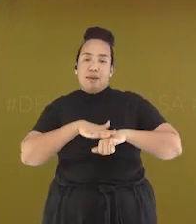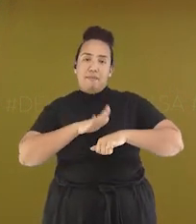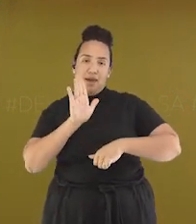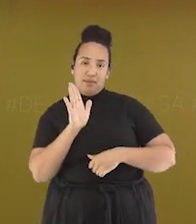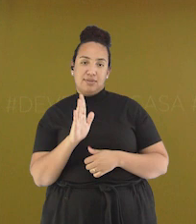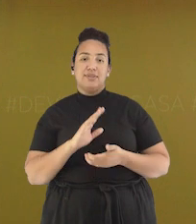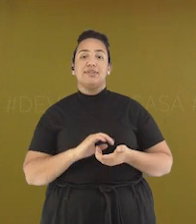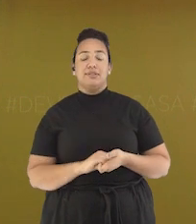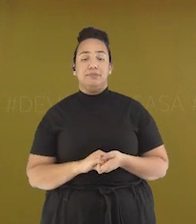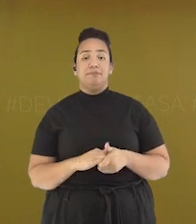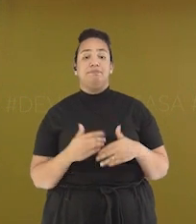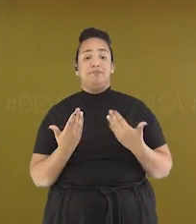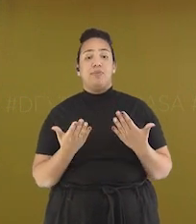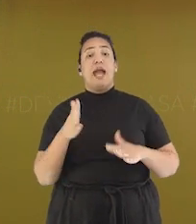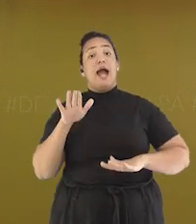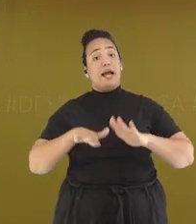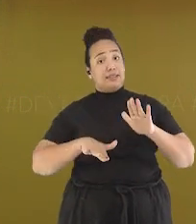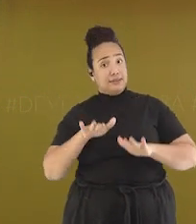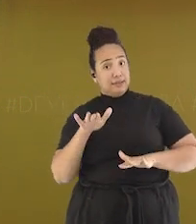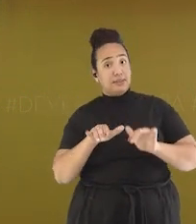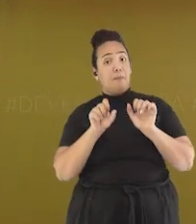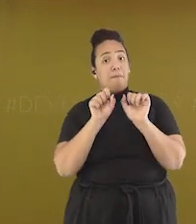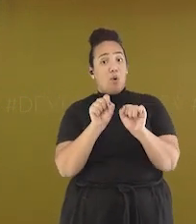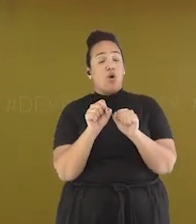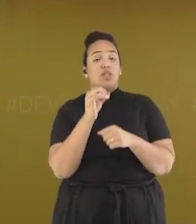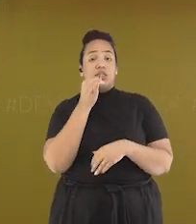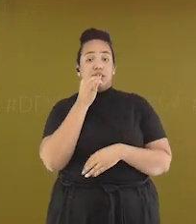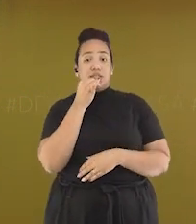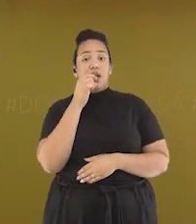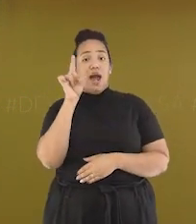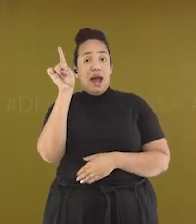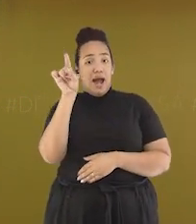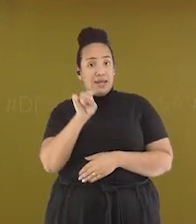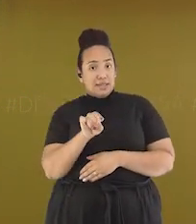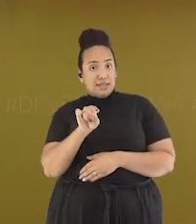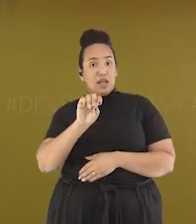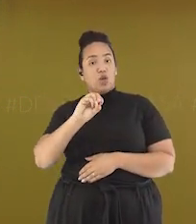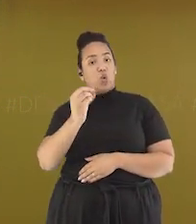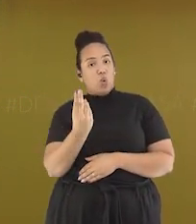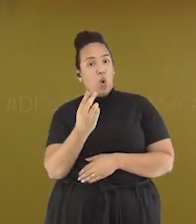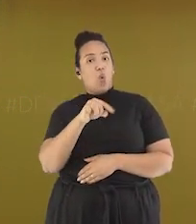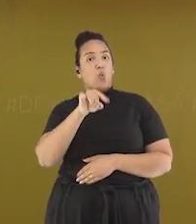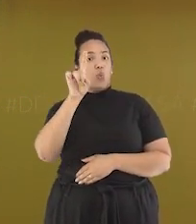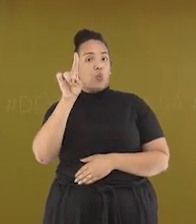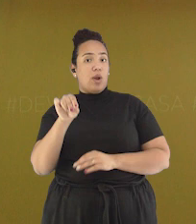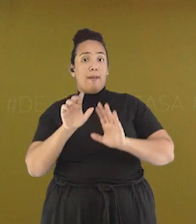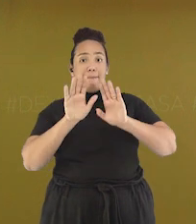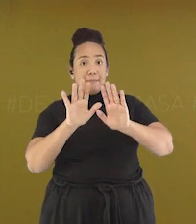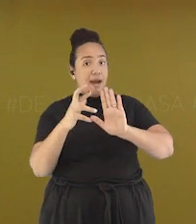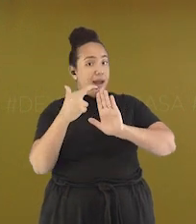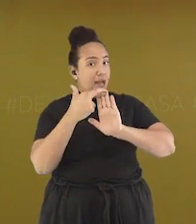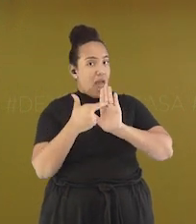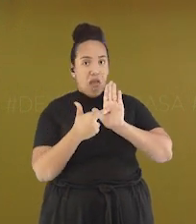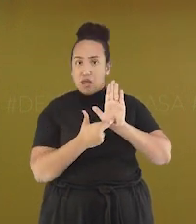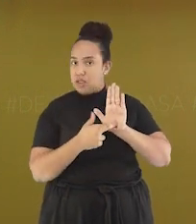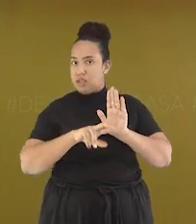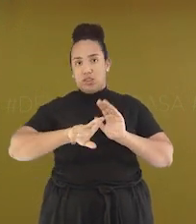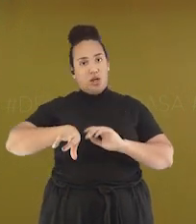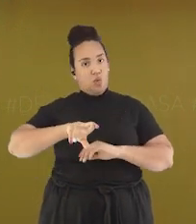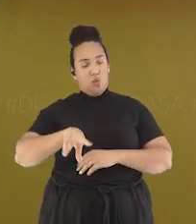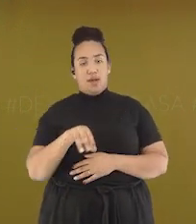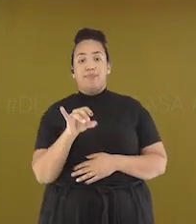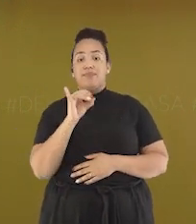tônica de uma palavra é acentuada, mas isso não é uma regra. Vejam, mesa e